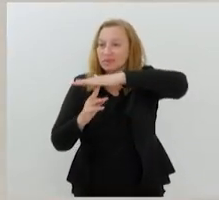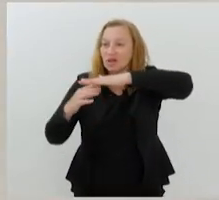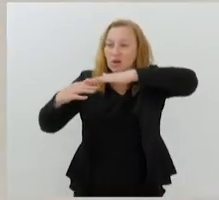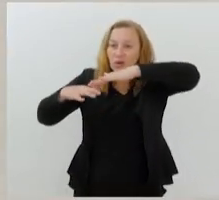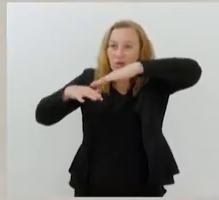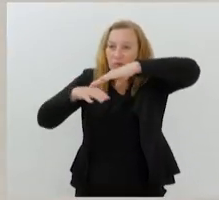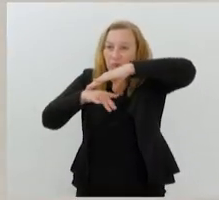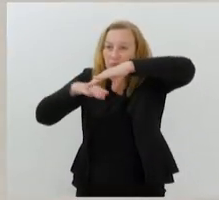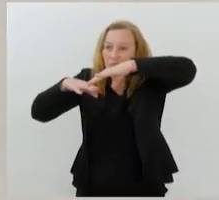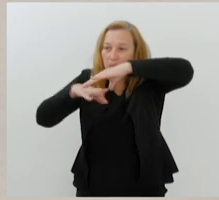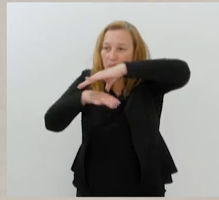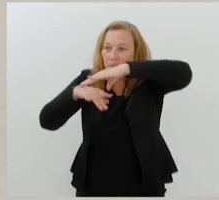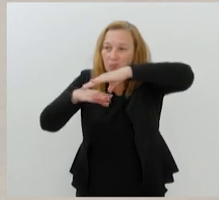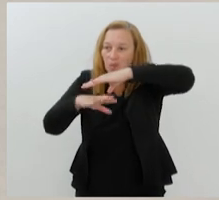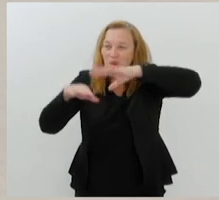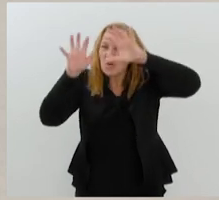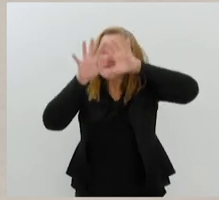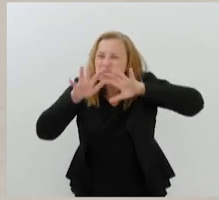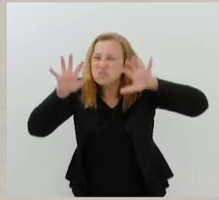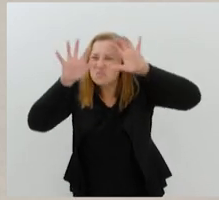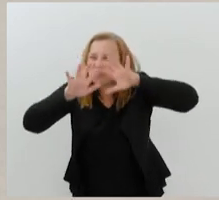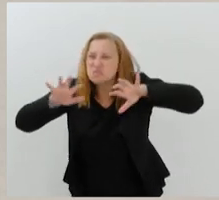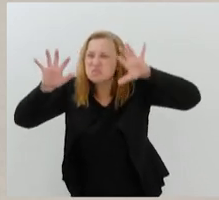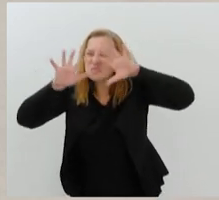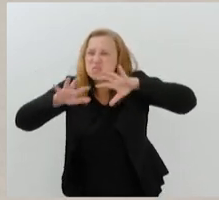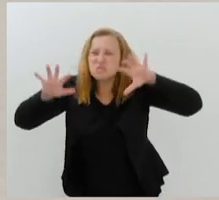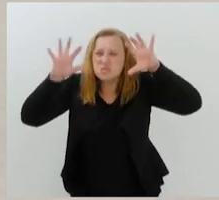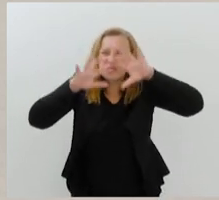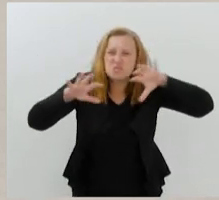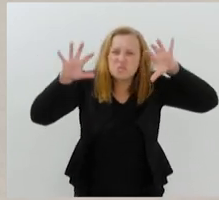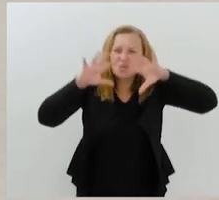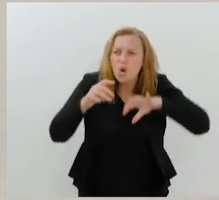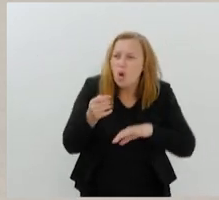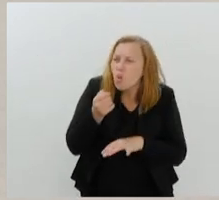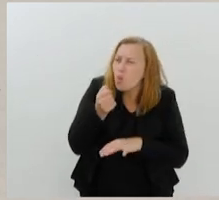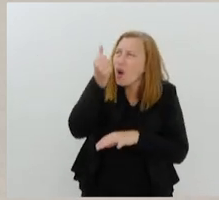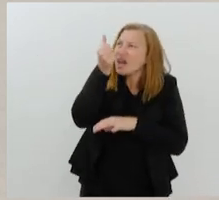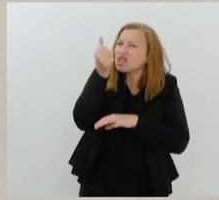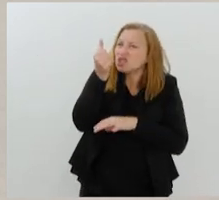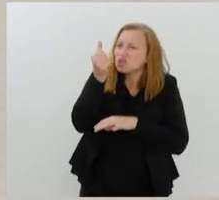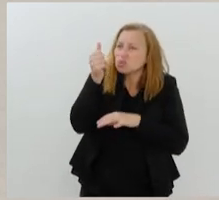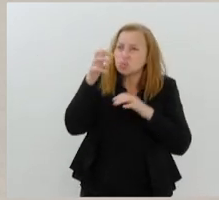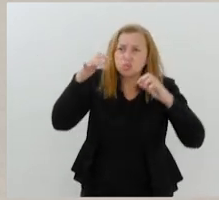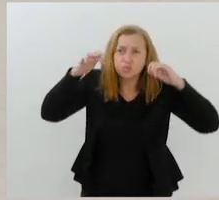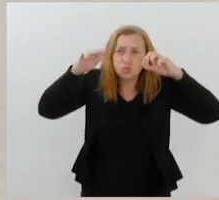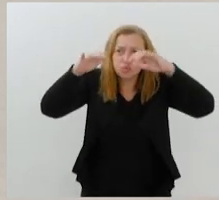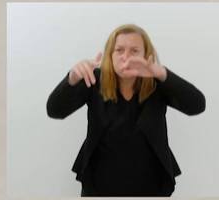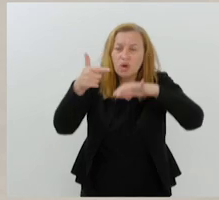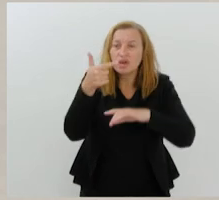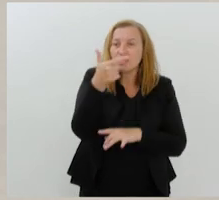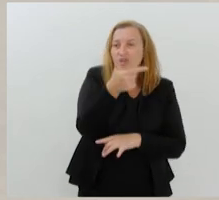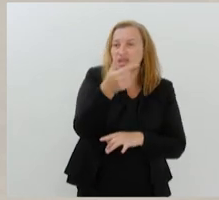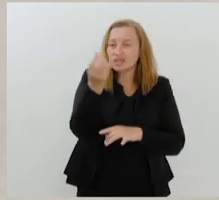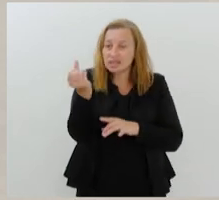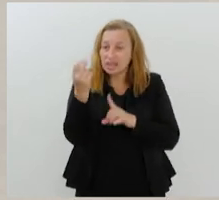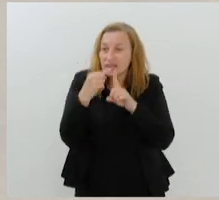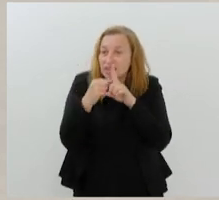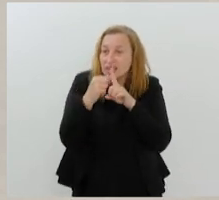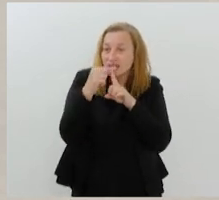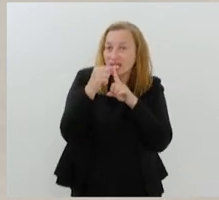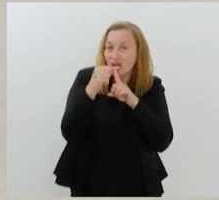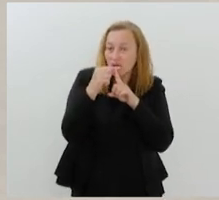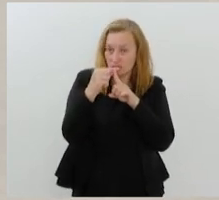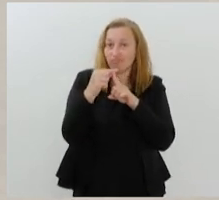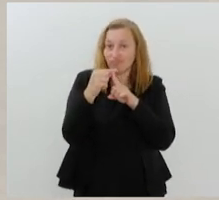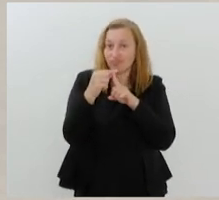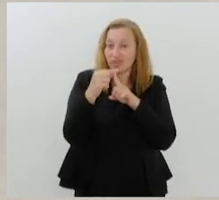bastante nublado. O dia amanheceu quase com chuva, né? Nesse momento faz 26 graus, a máxima prevista para